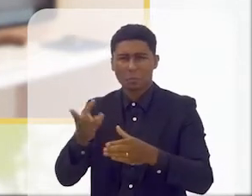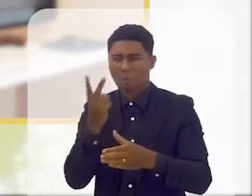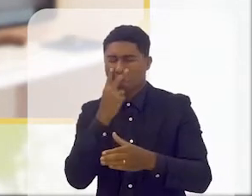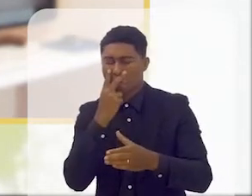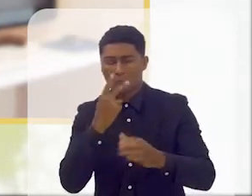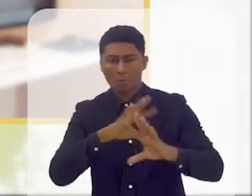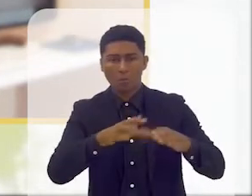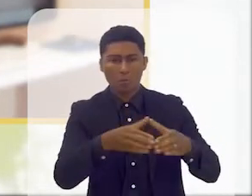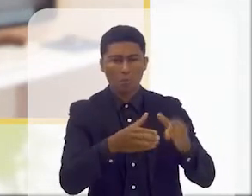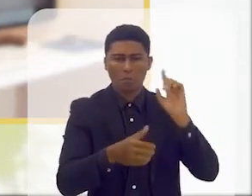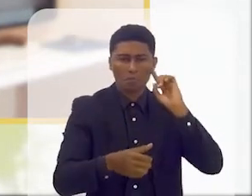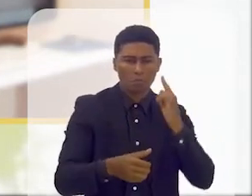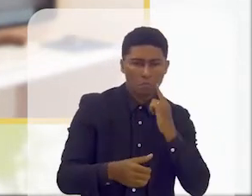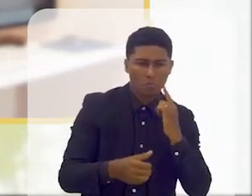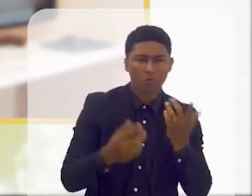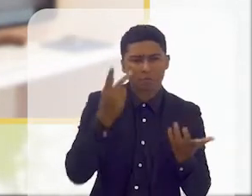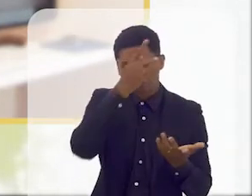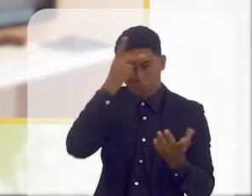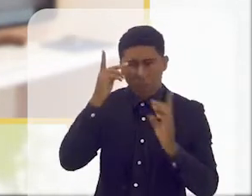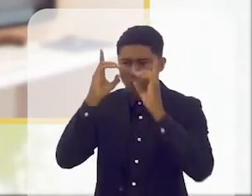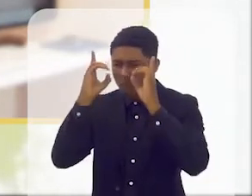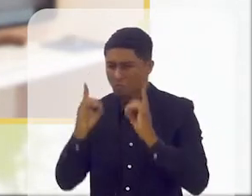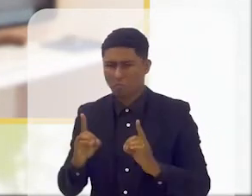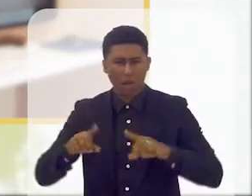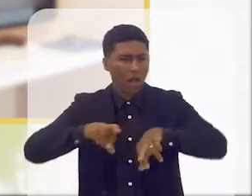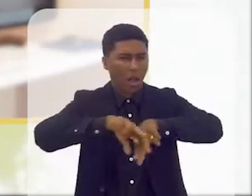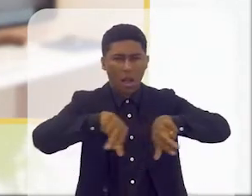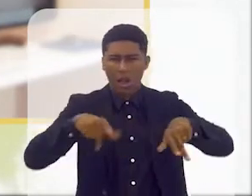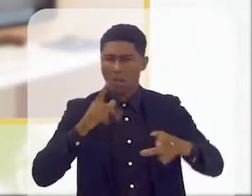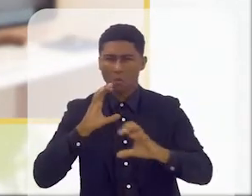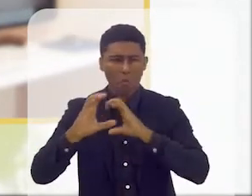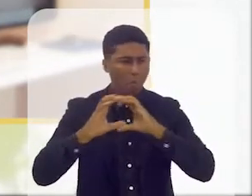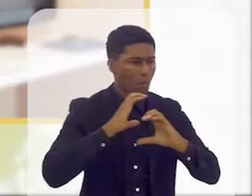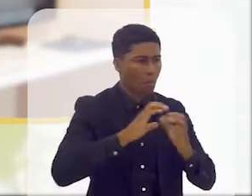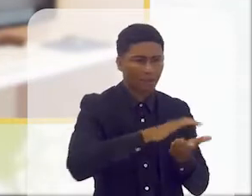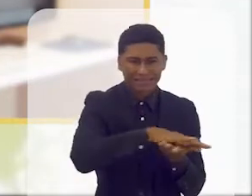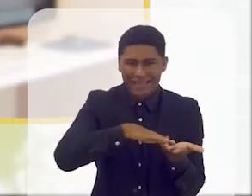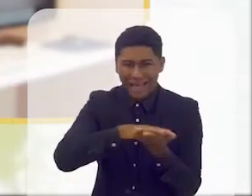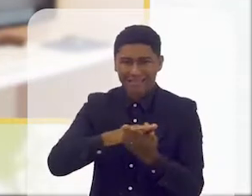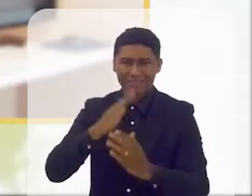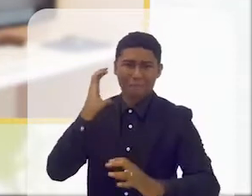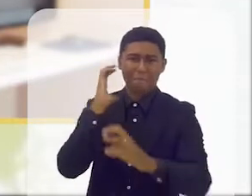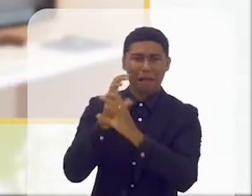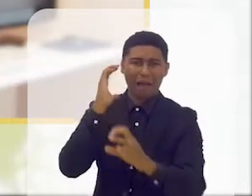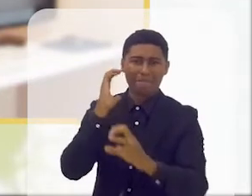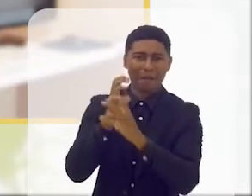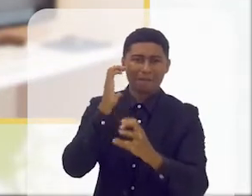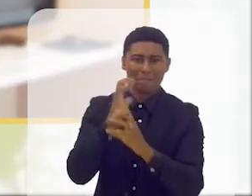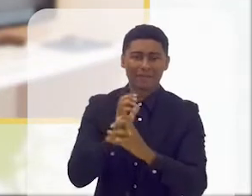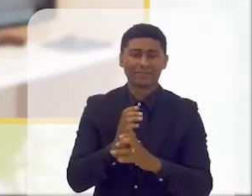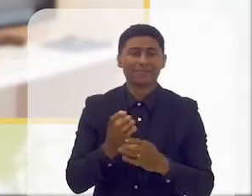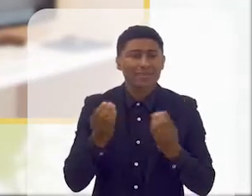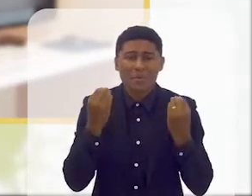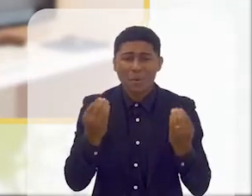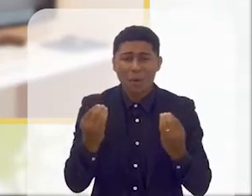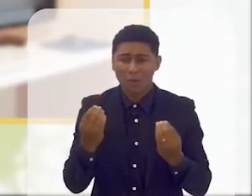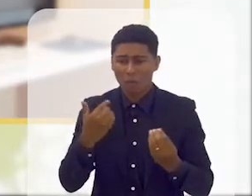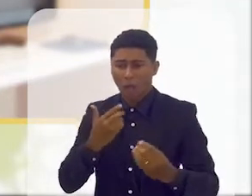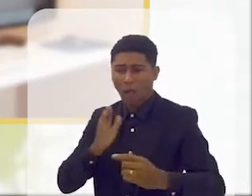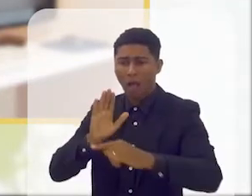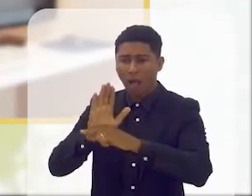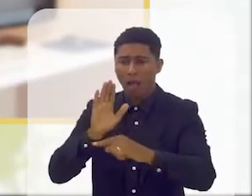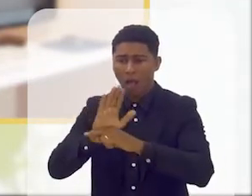pessoas surdas, enfim, com as pessoas com deficiência, como eu posso passar, ganhar e